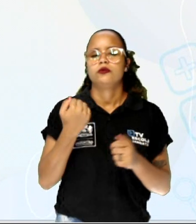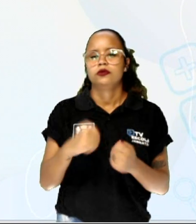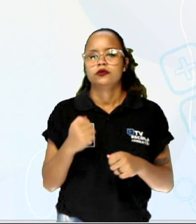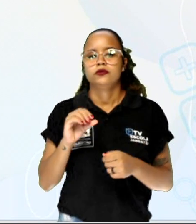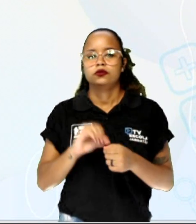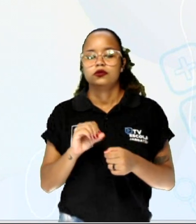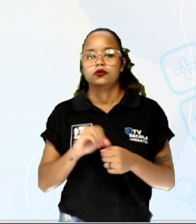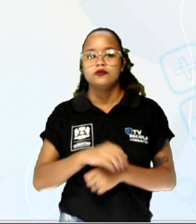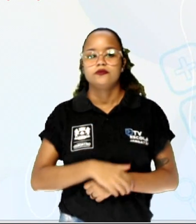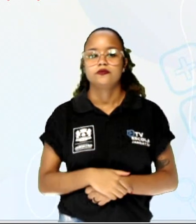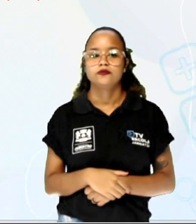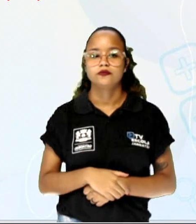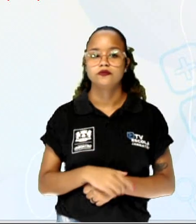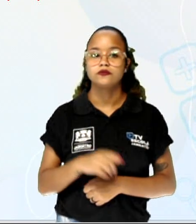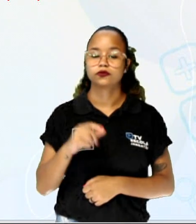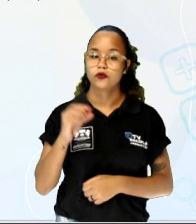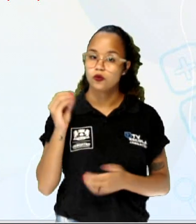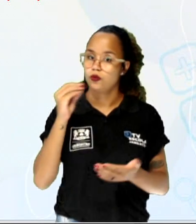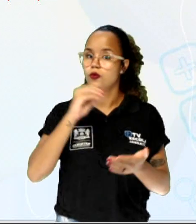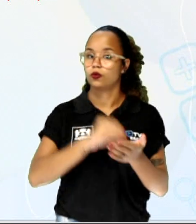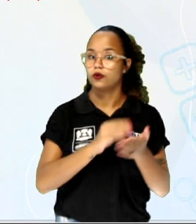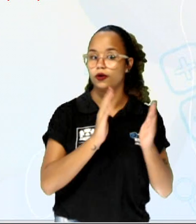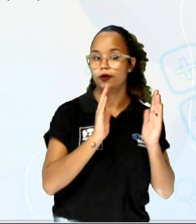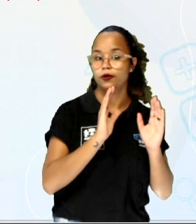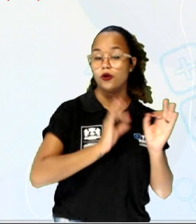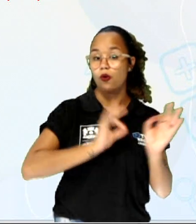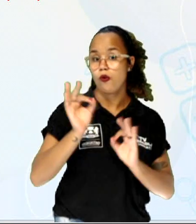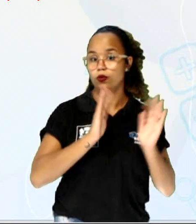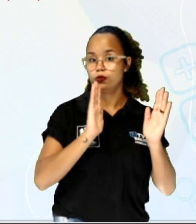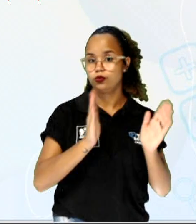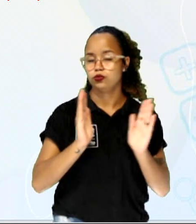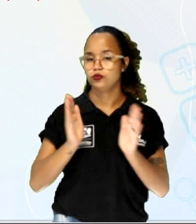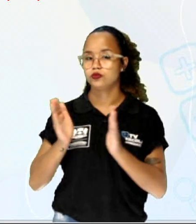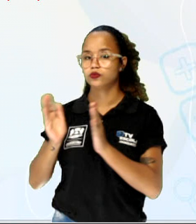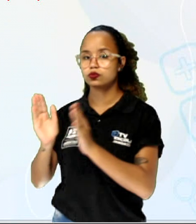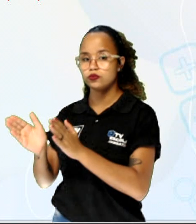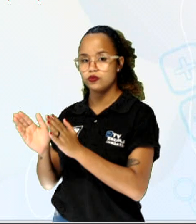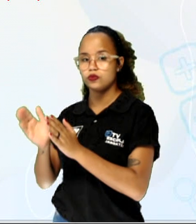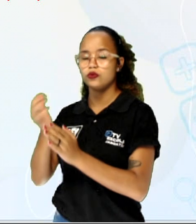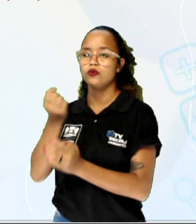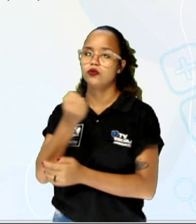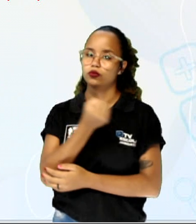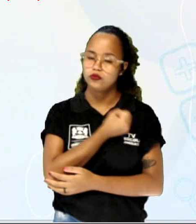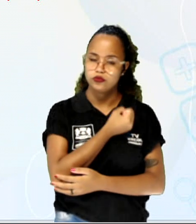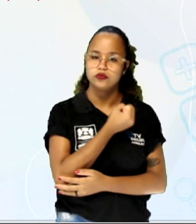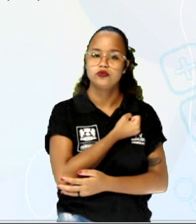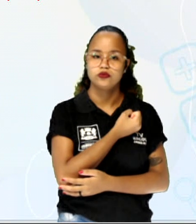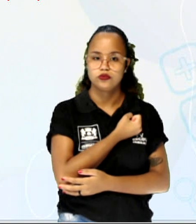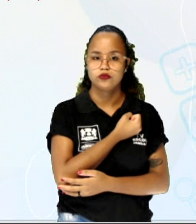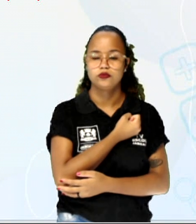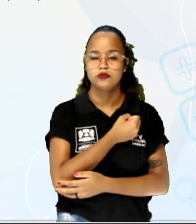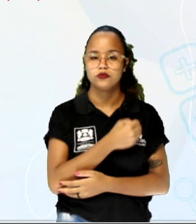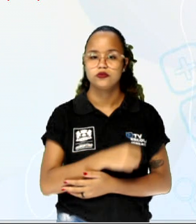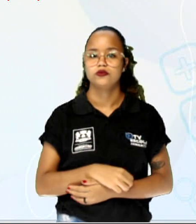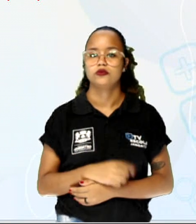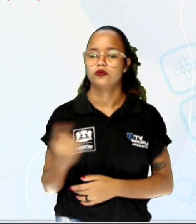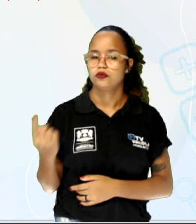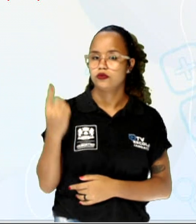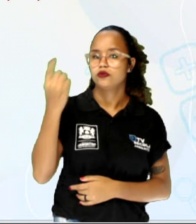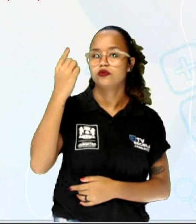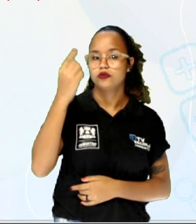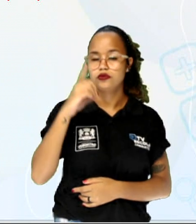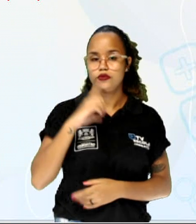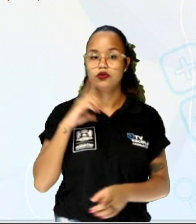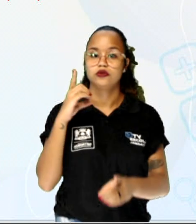coisa que eu vou fazer é colocar em ordem os números, as alturas que foram